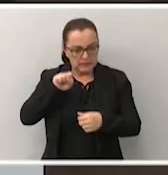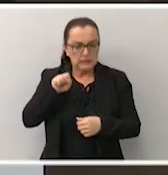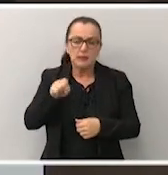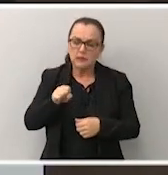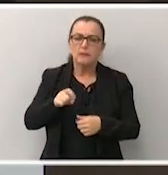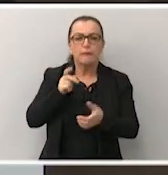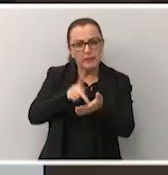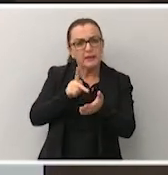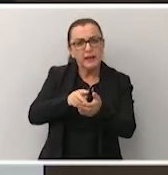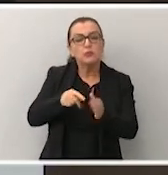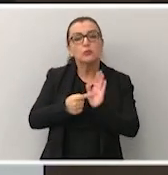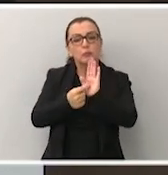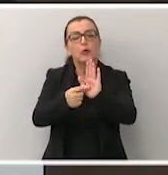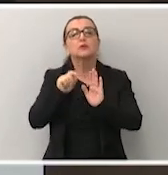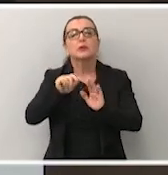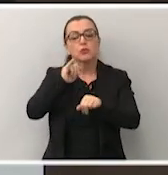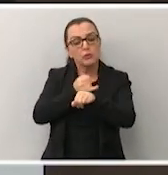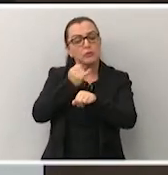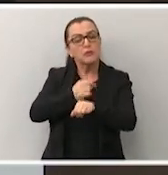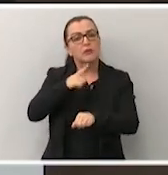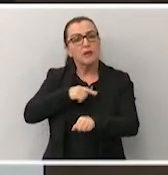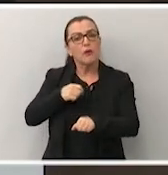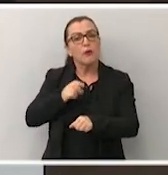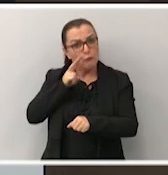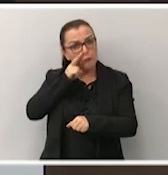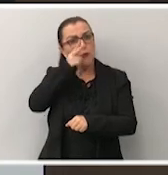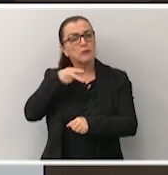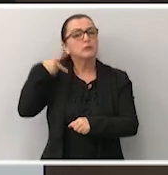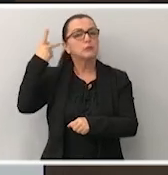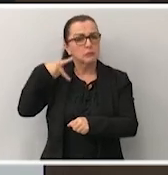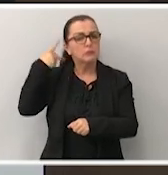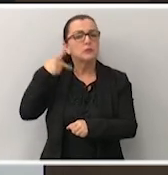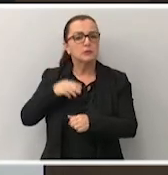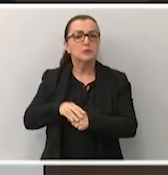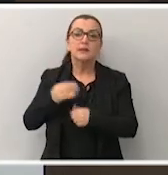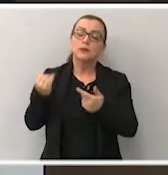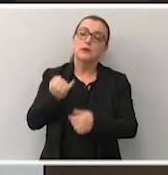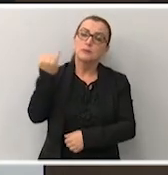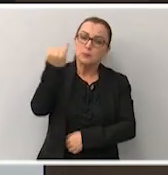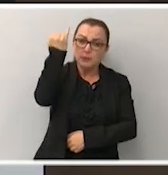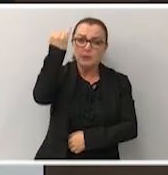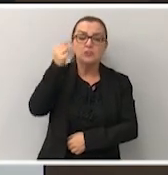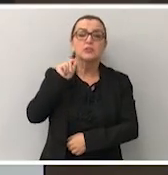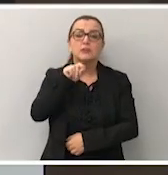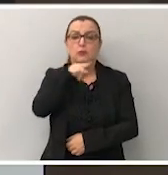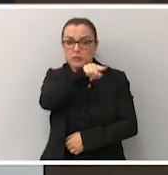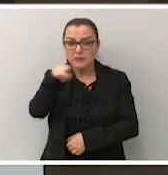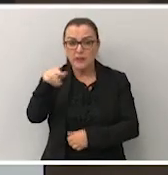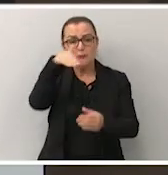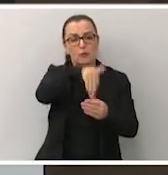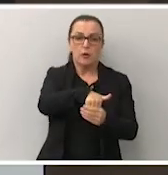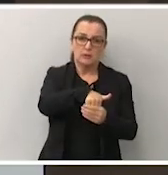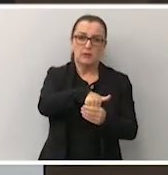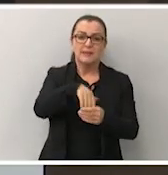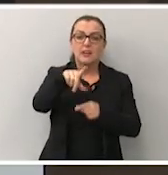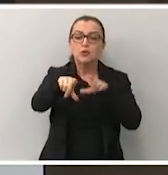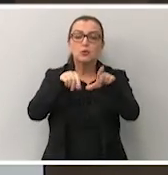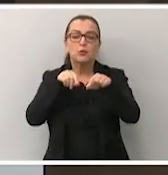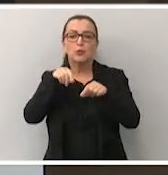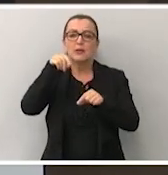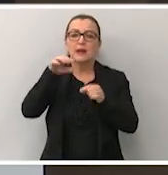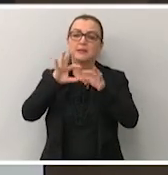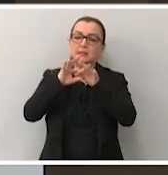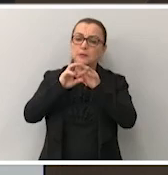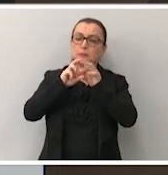mostra a força política de Joinville e a importância do eleitor no seu voto, da escolha